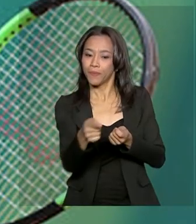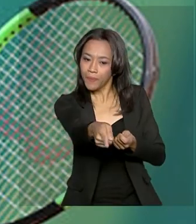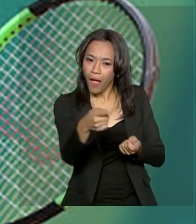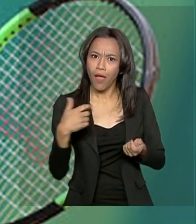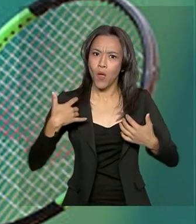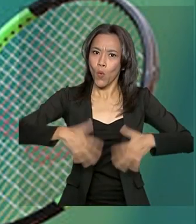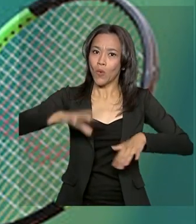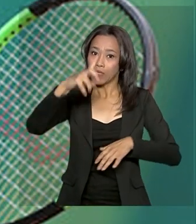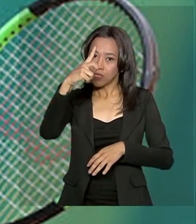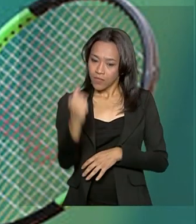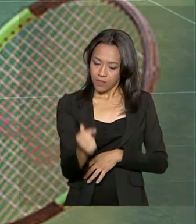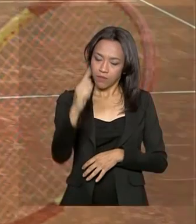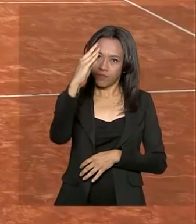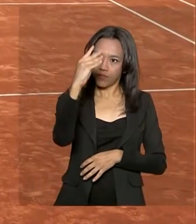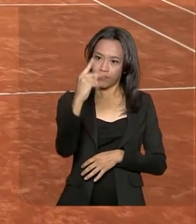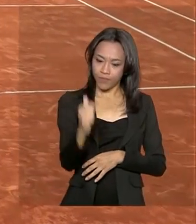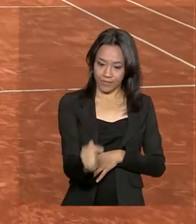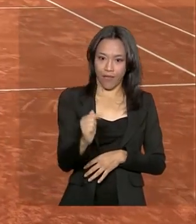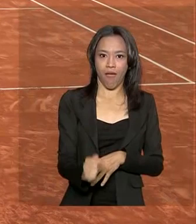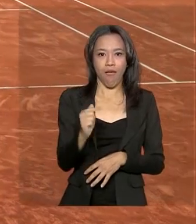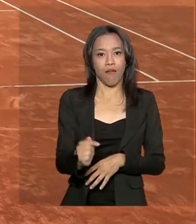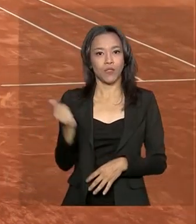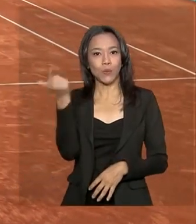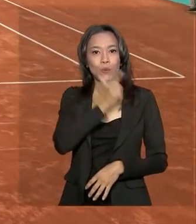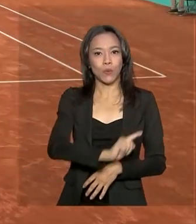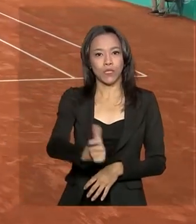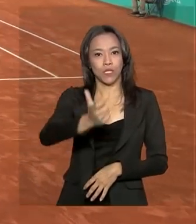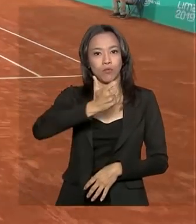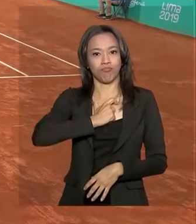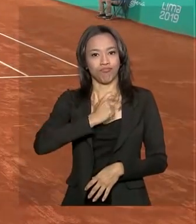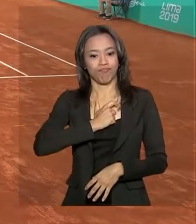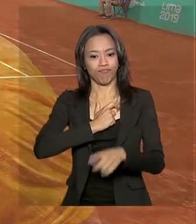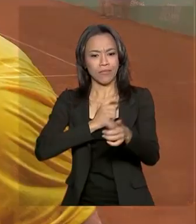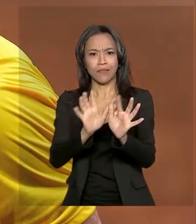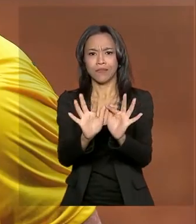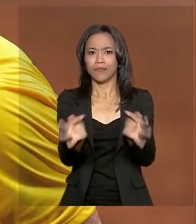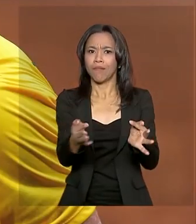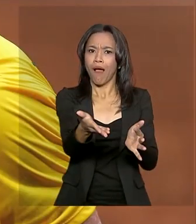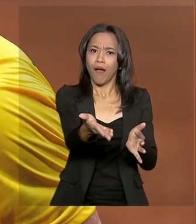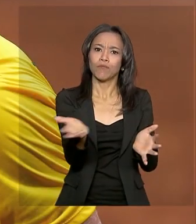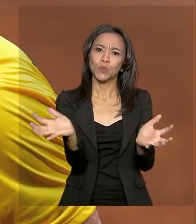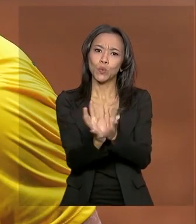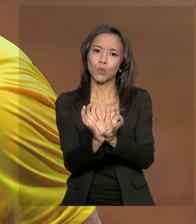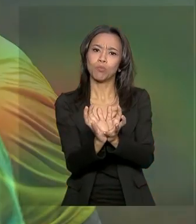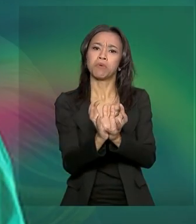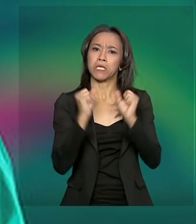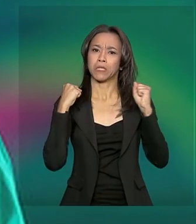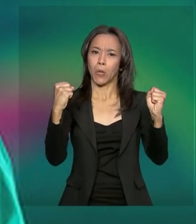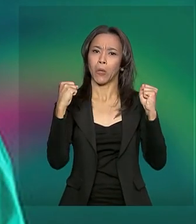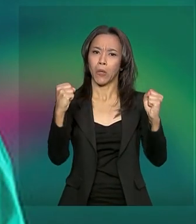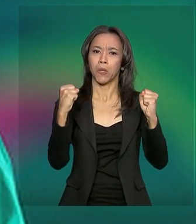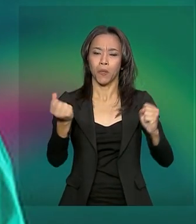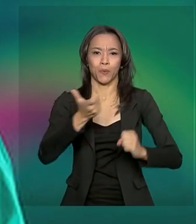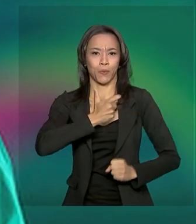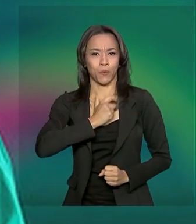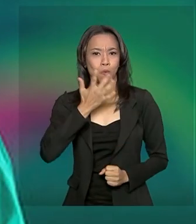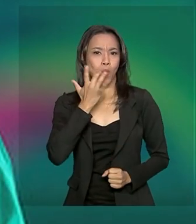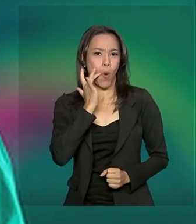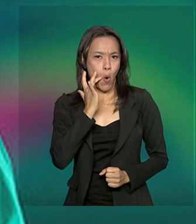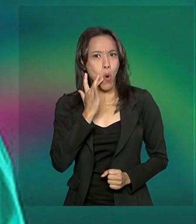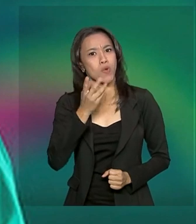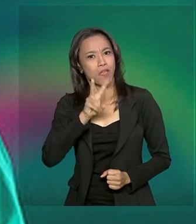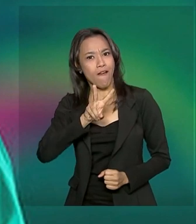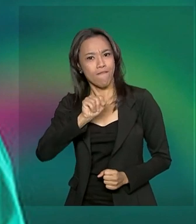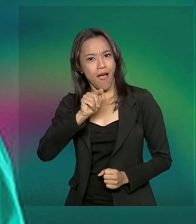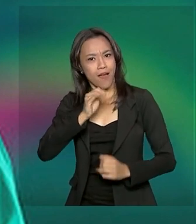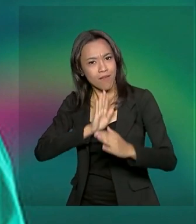tornou o sétimo brasileiro a conquistar um título pan-americano de simples na modalidade. E comemorou o ouro e a vaga nos Jogos